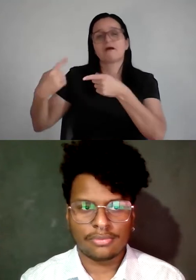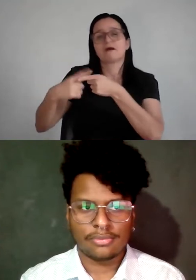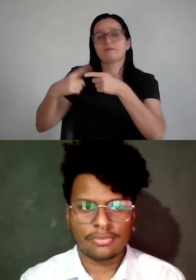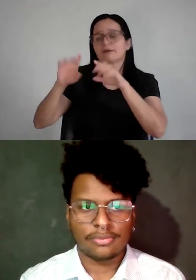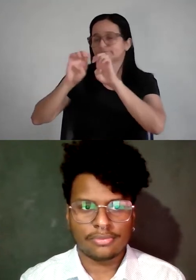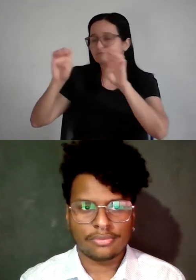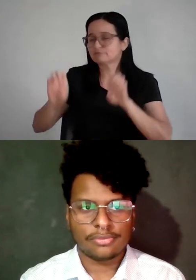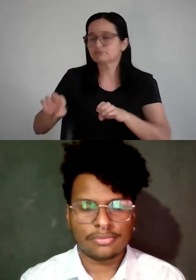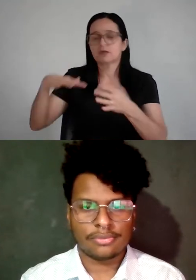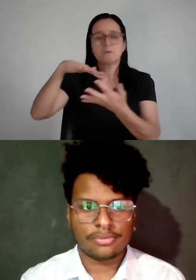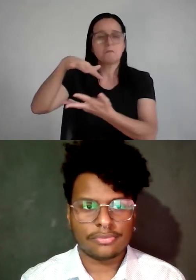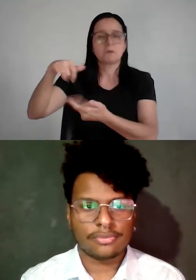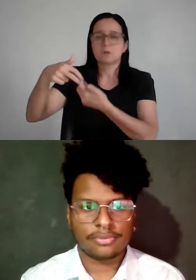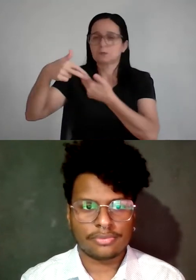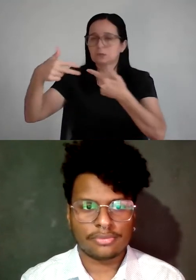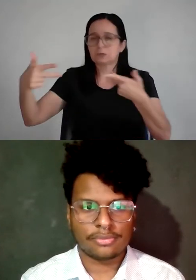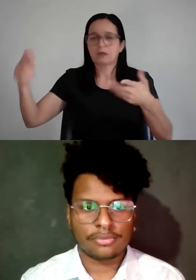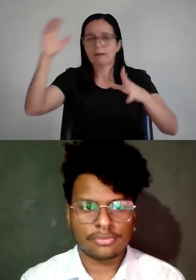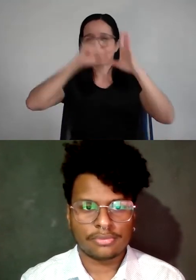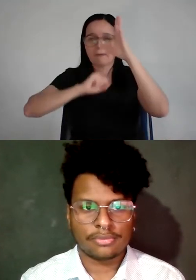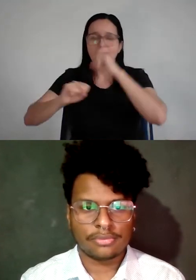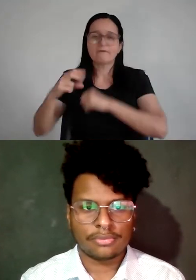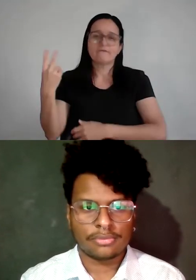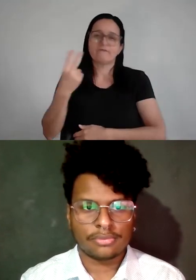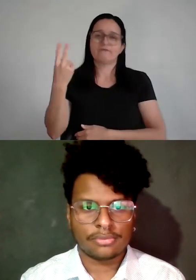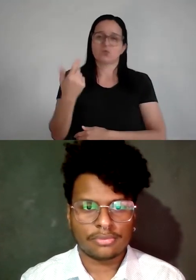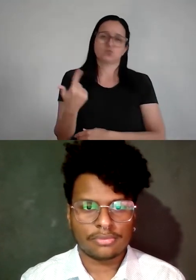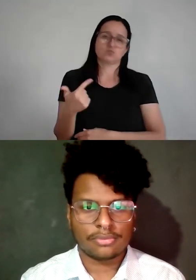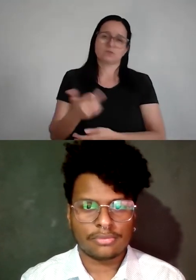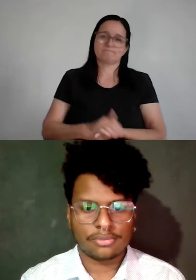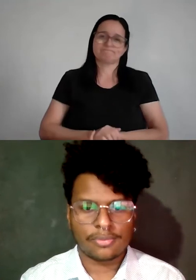mundo foi assim com ela e ela aprendeu a não valorizar ela, a não se valorizar.